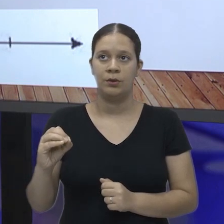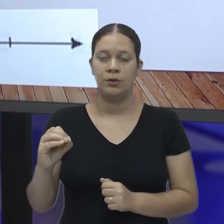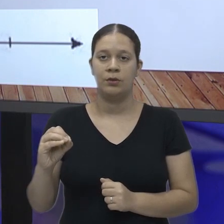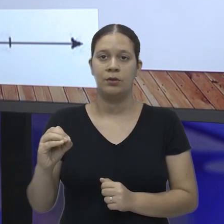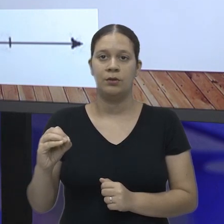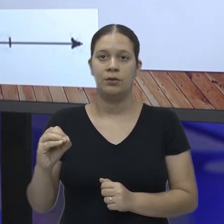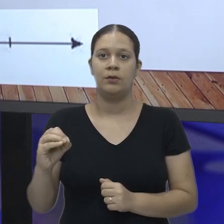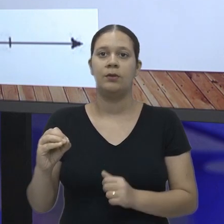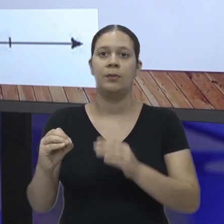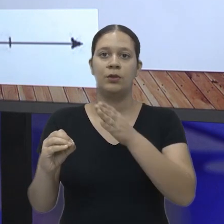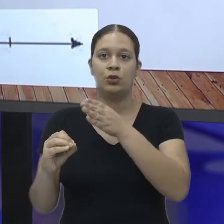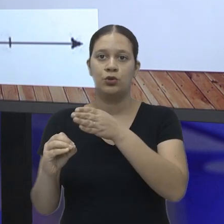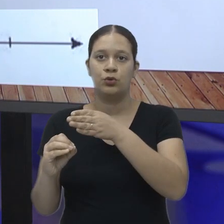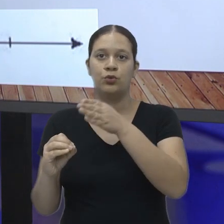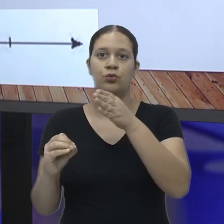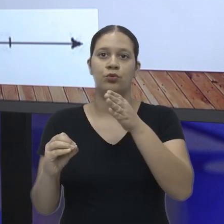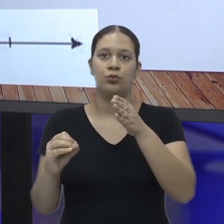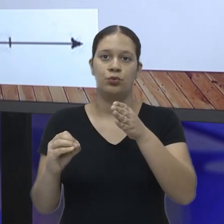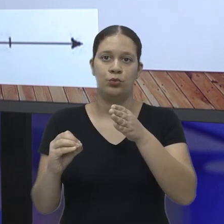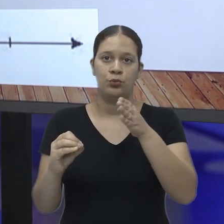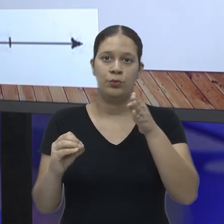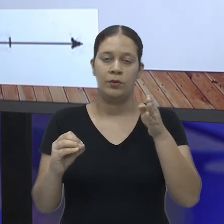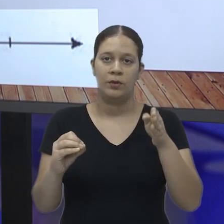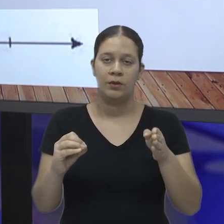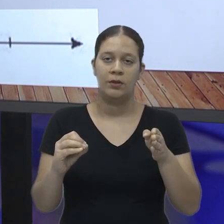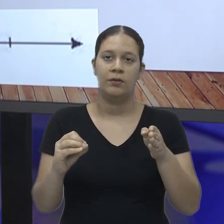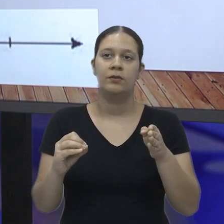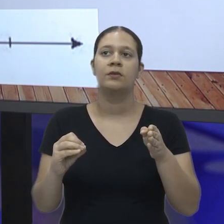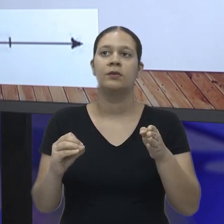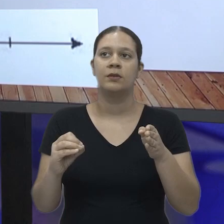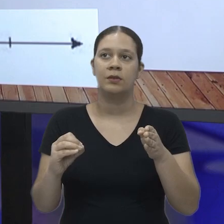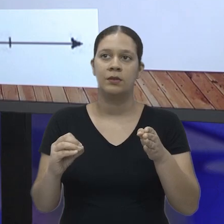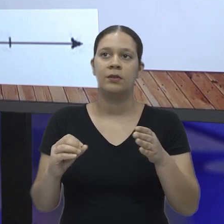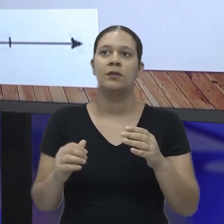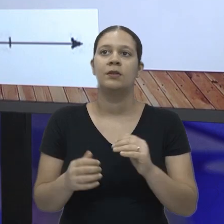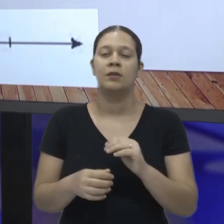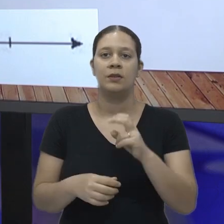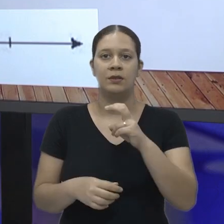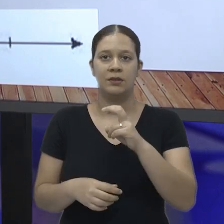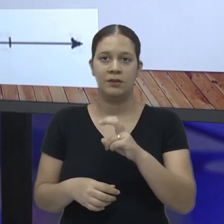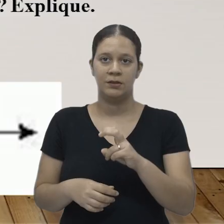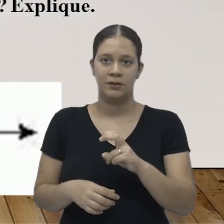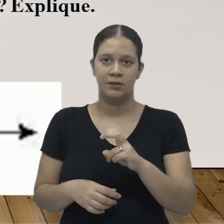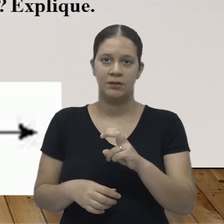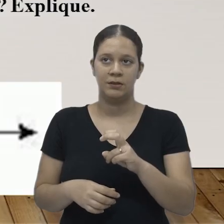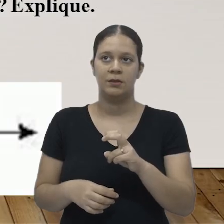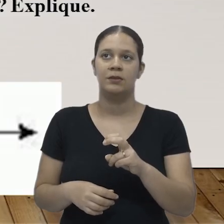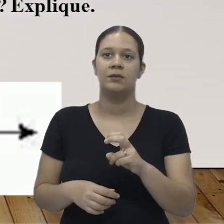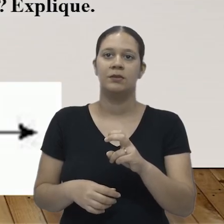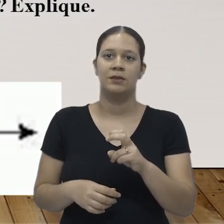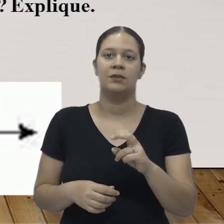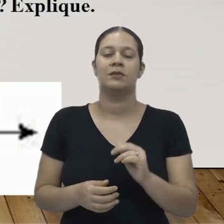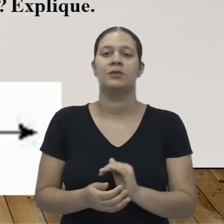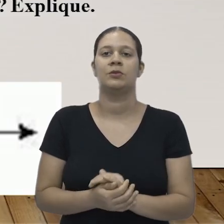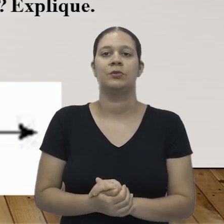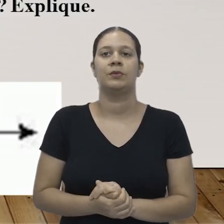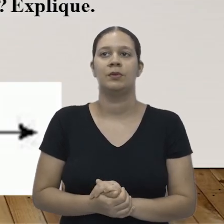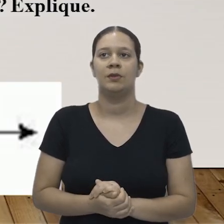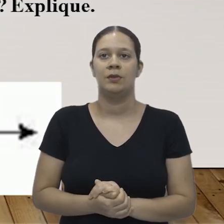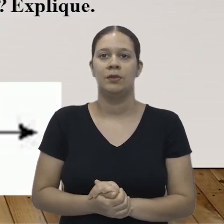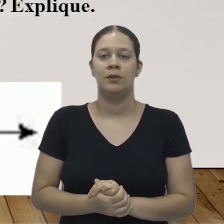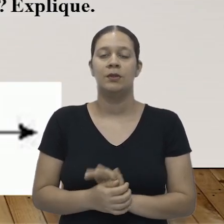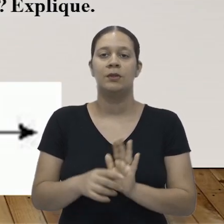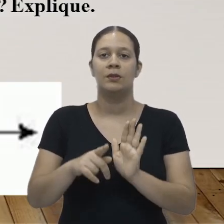e eu avancei 2 casas, eu preciso voltar 5 casas para chegar no 3